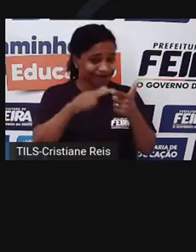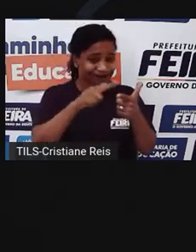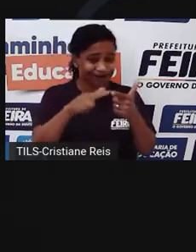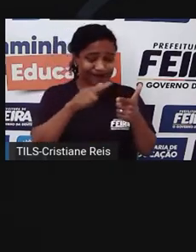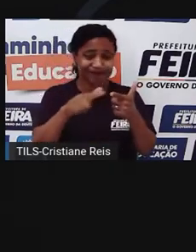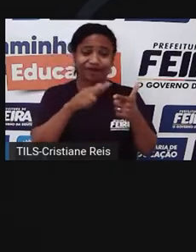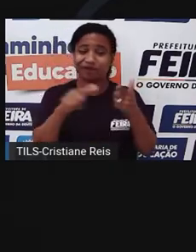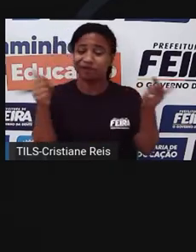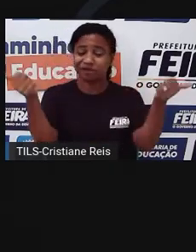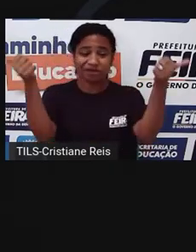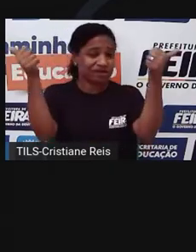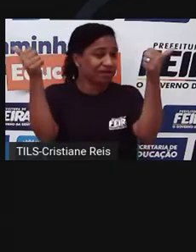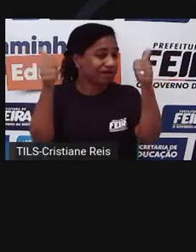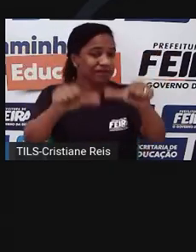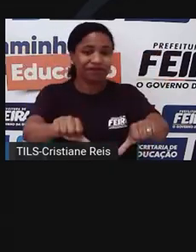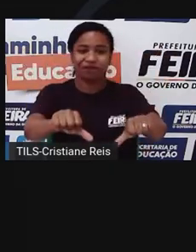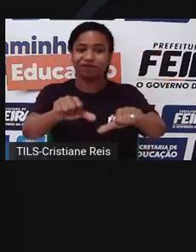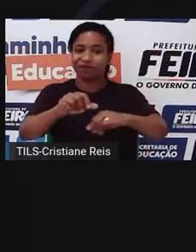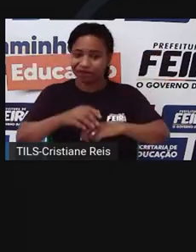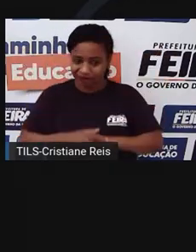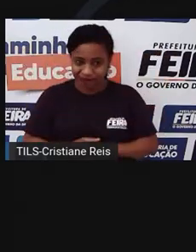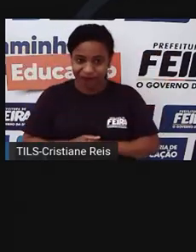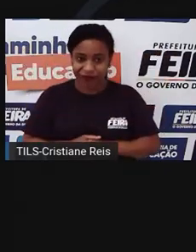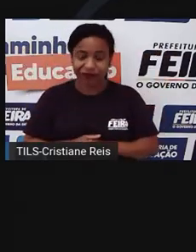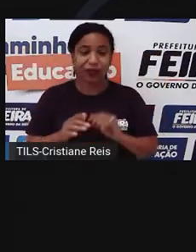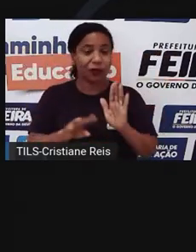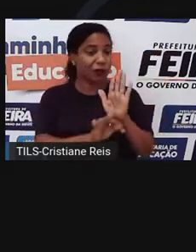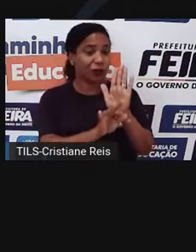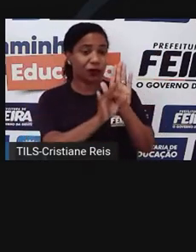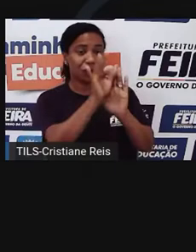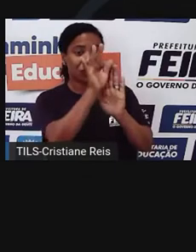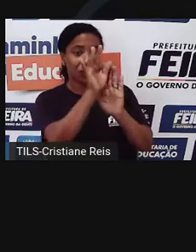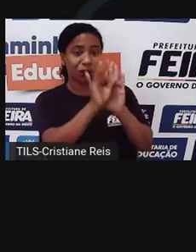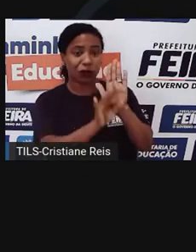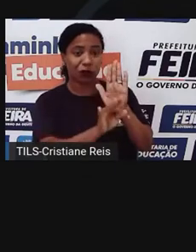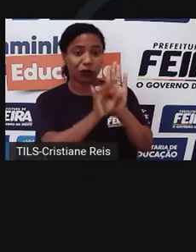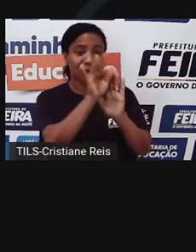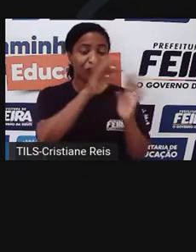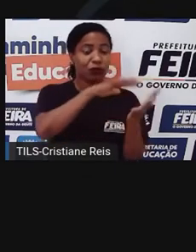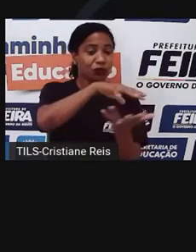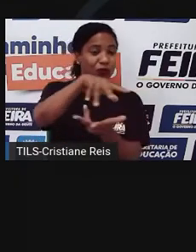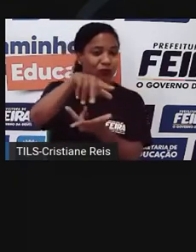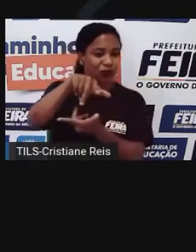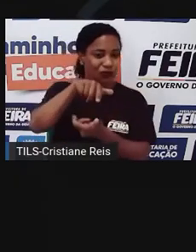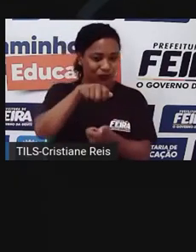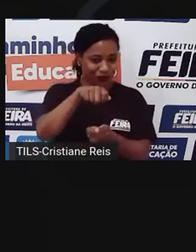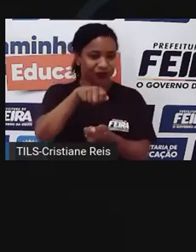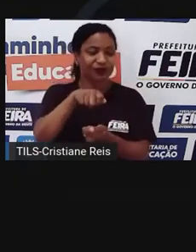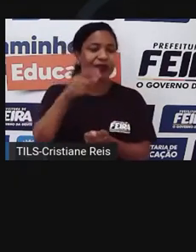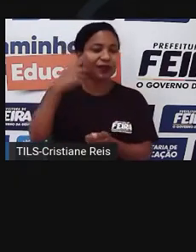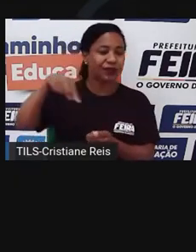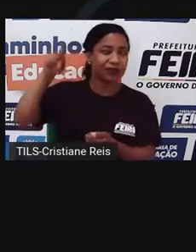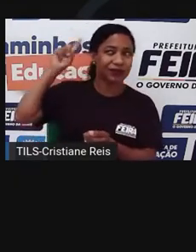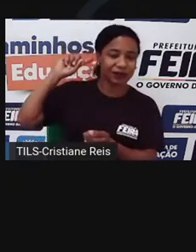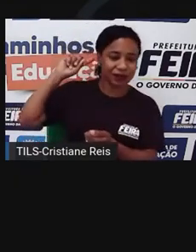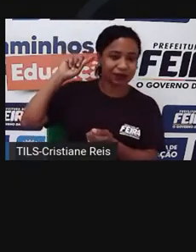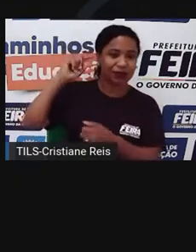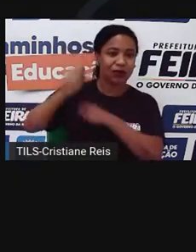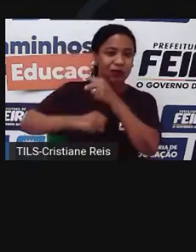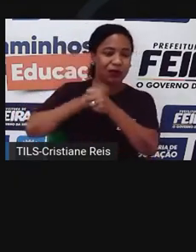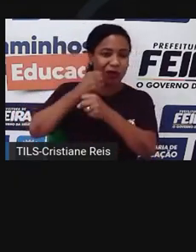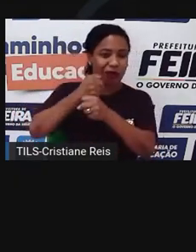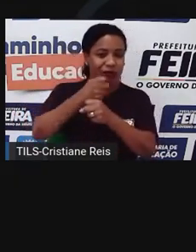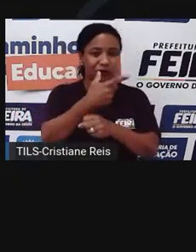desmatamento, que é associado com o aumento da temperatura global. Então, nós tivemos a seca mais forte do século em 2005.